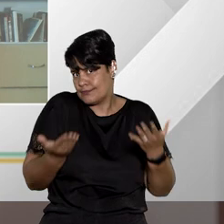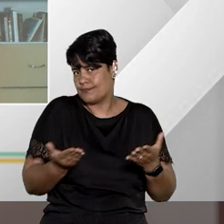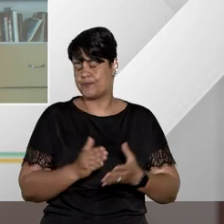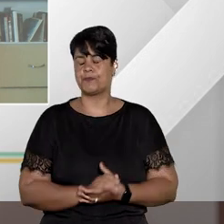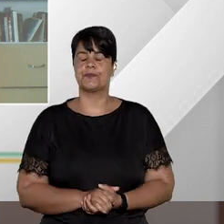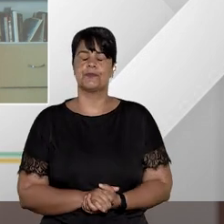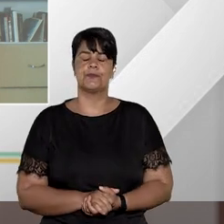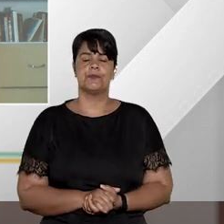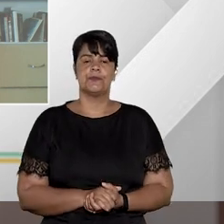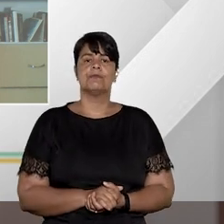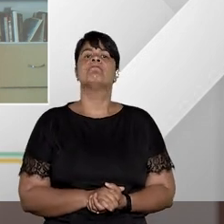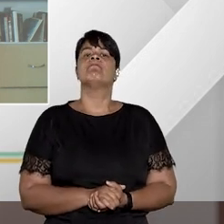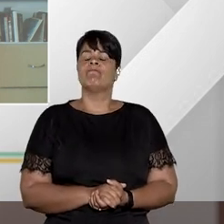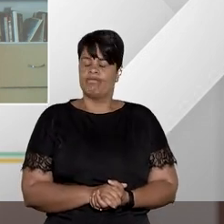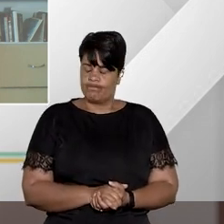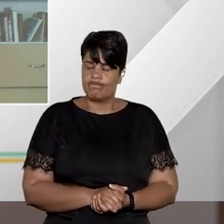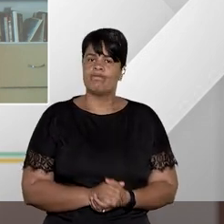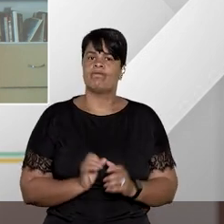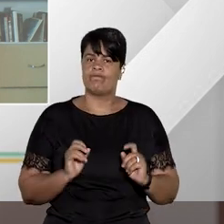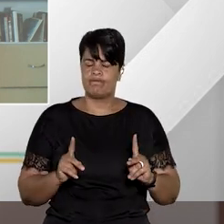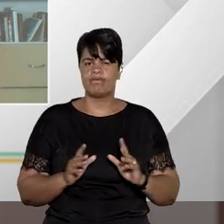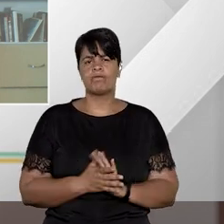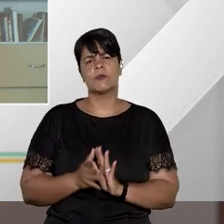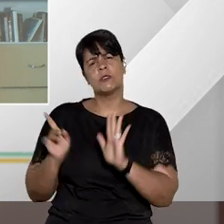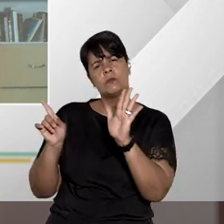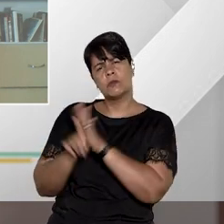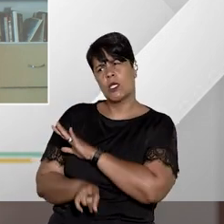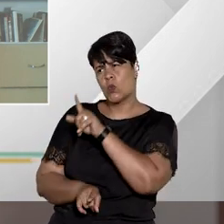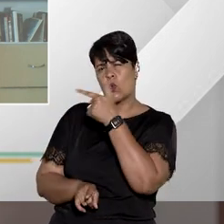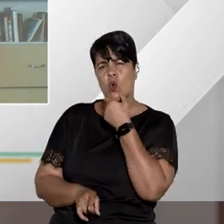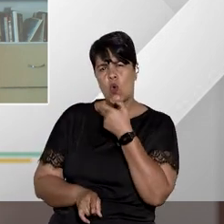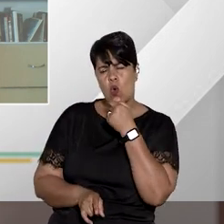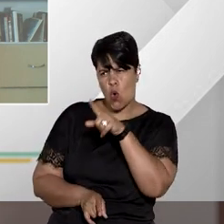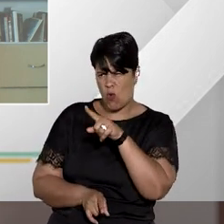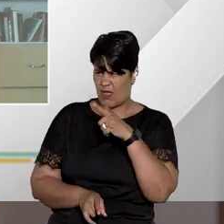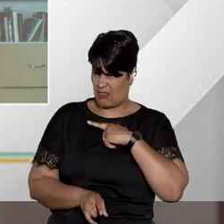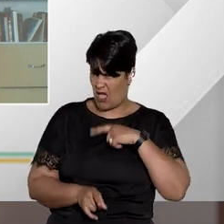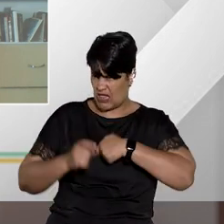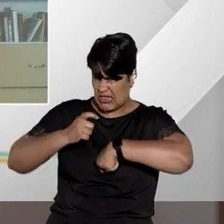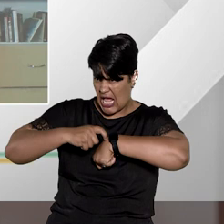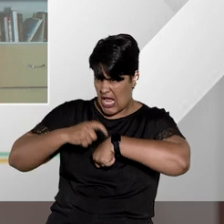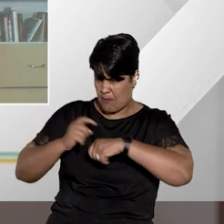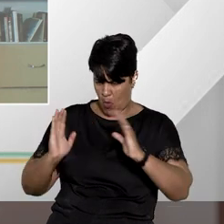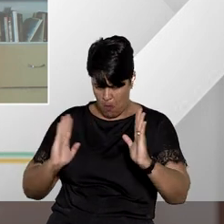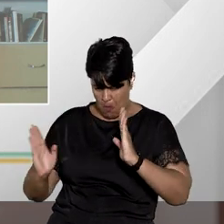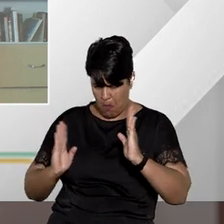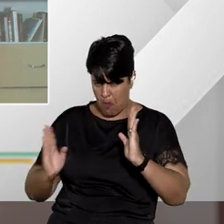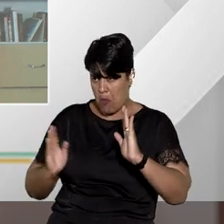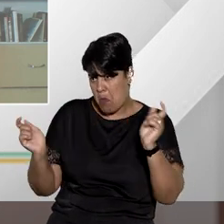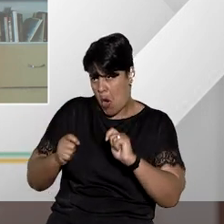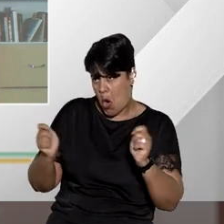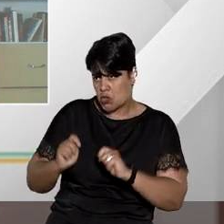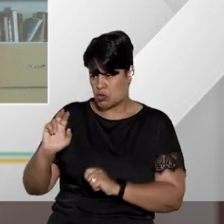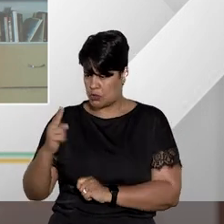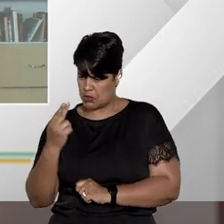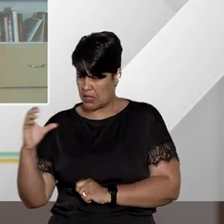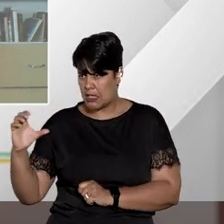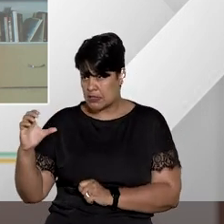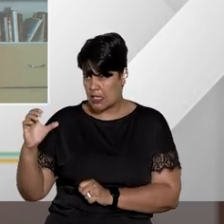Doutor Aragonê, há um tempo máximo legal exigido ou exigível para que haja julgamento de um habeas corpus?